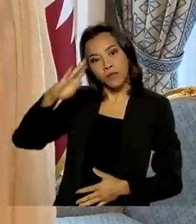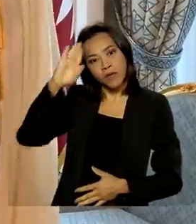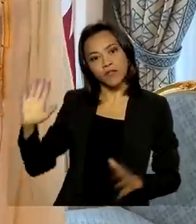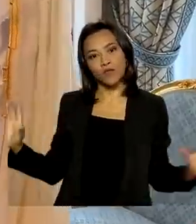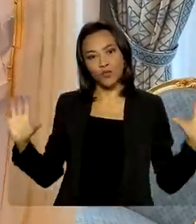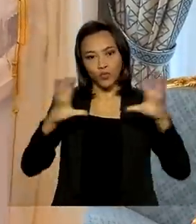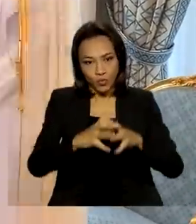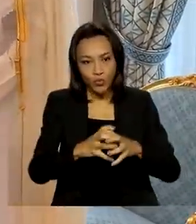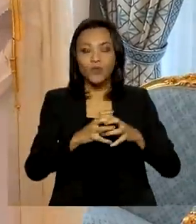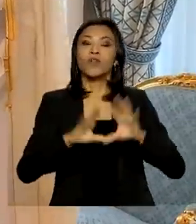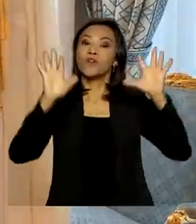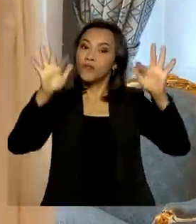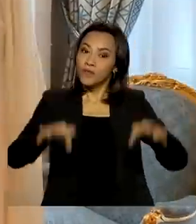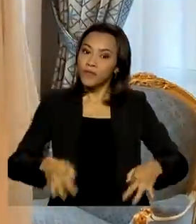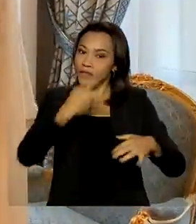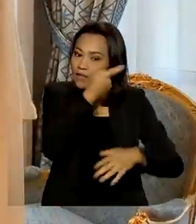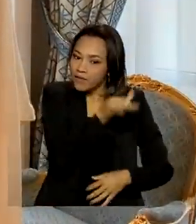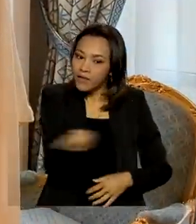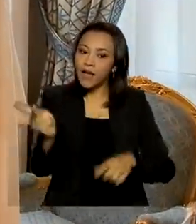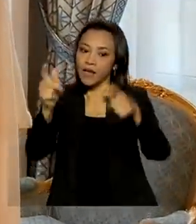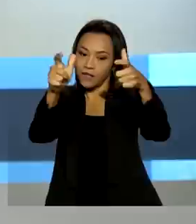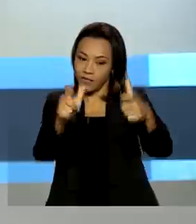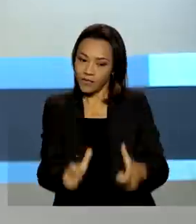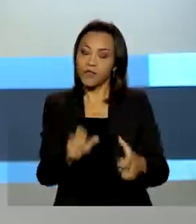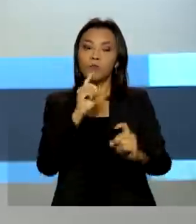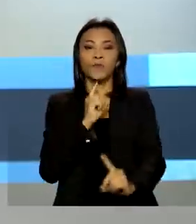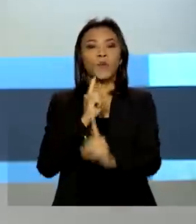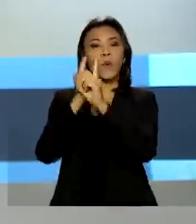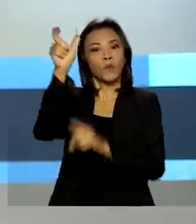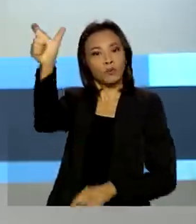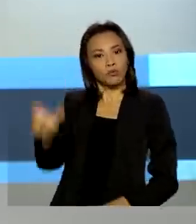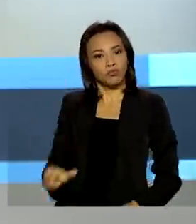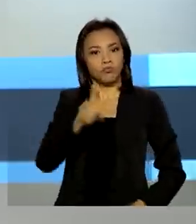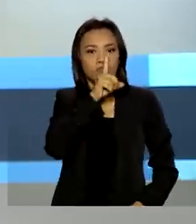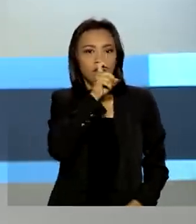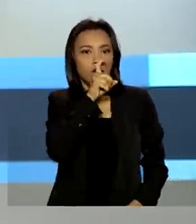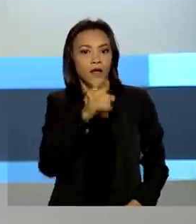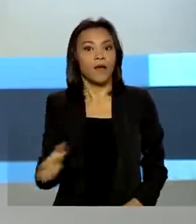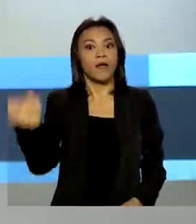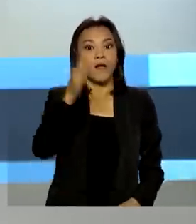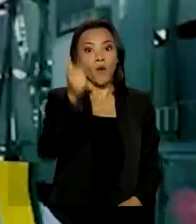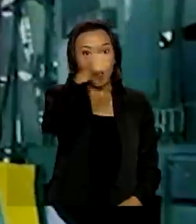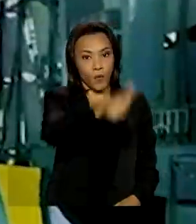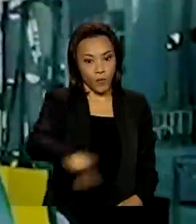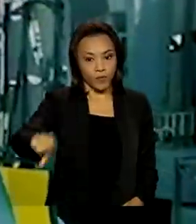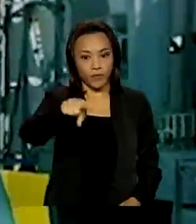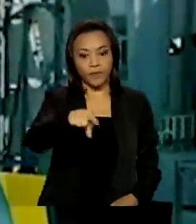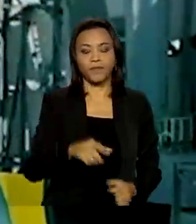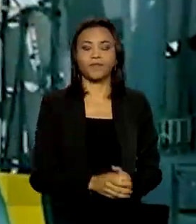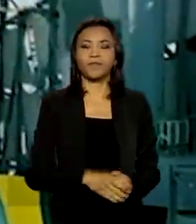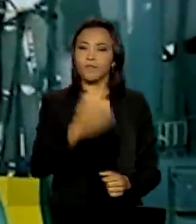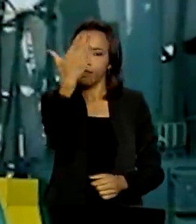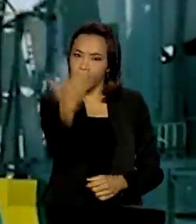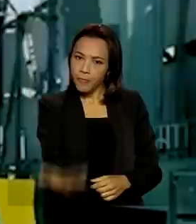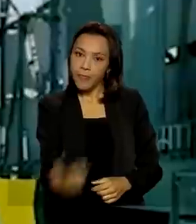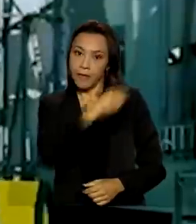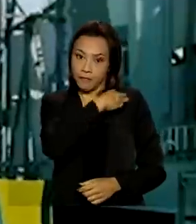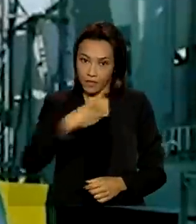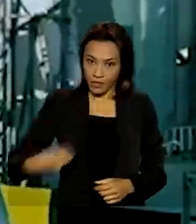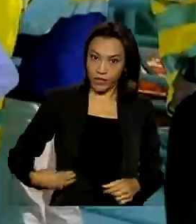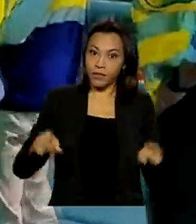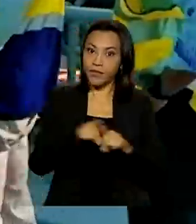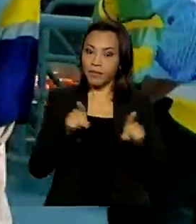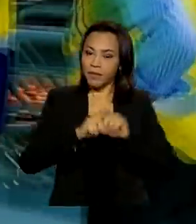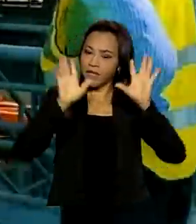Oriente Médio em encontro com o governante do Catar. Investimentos estrangeiros. Ministro da Infraestrutura também